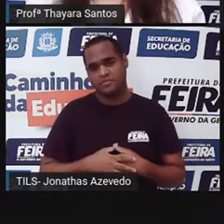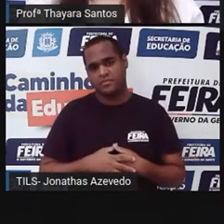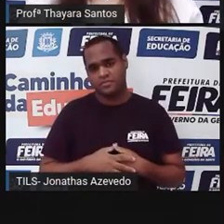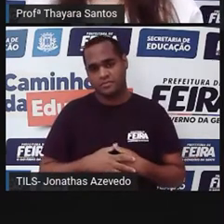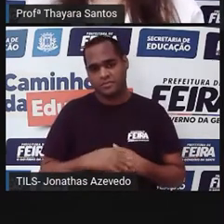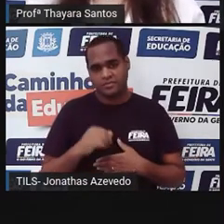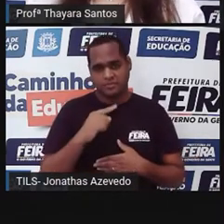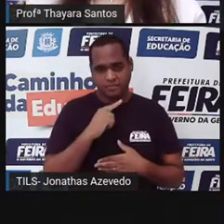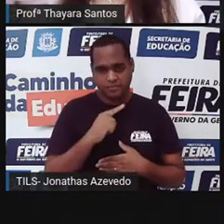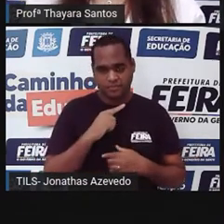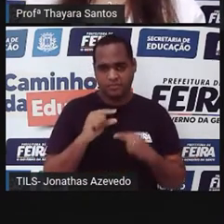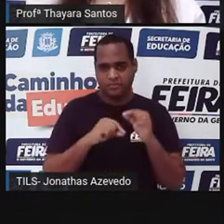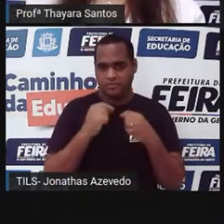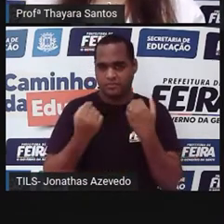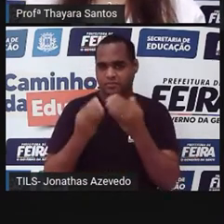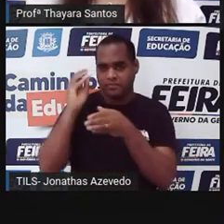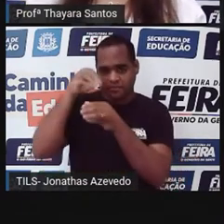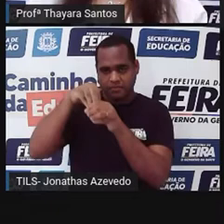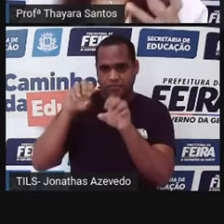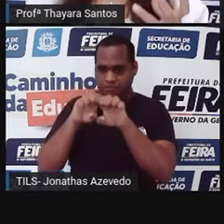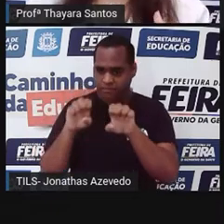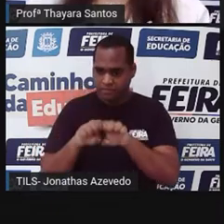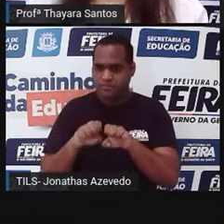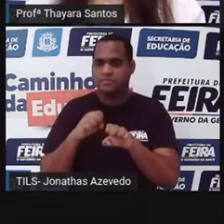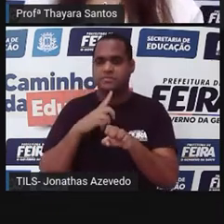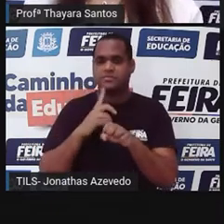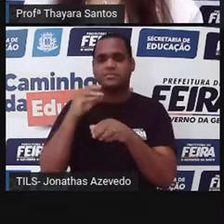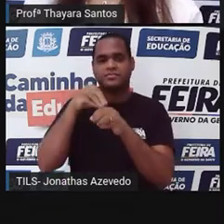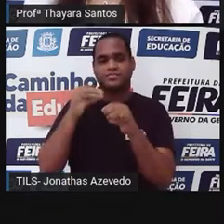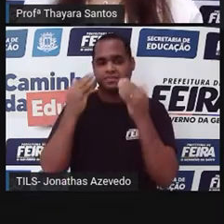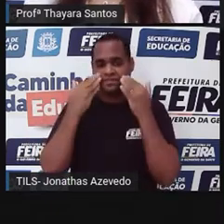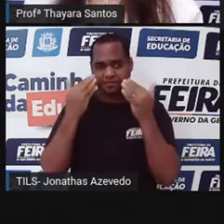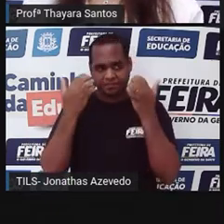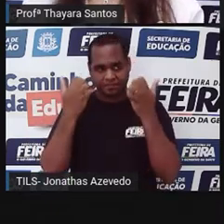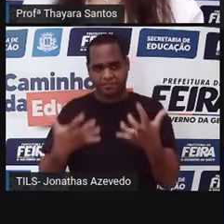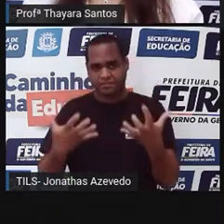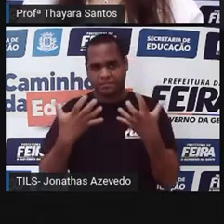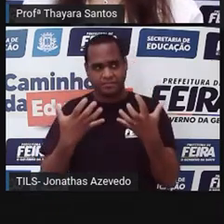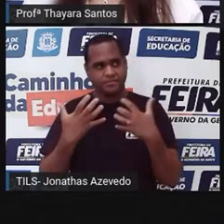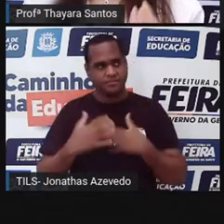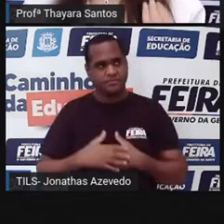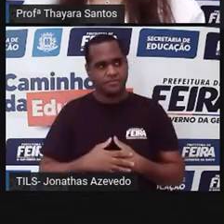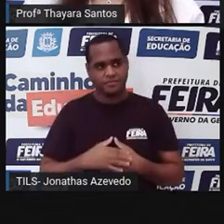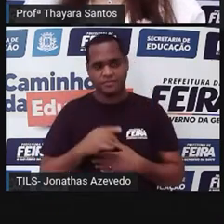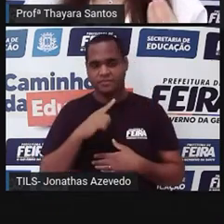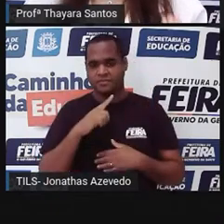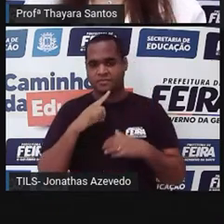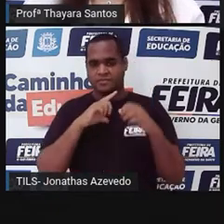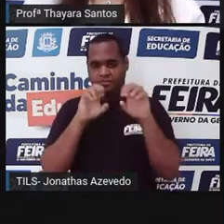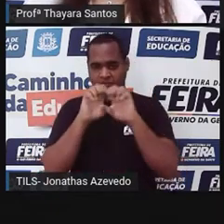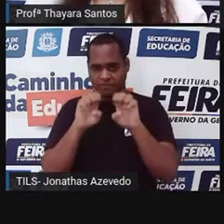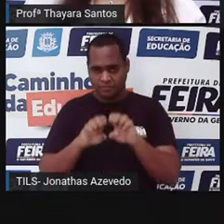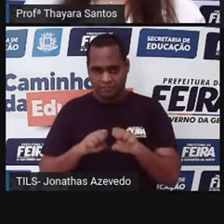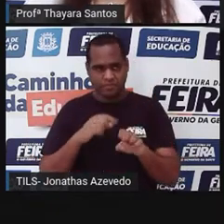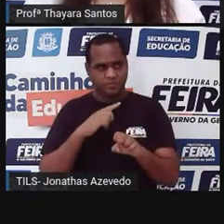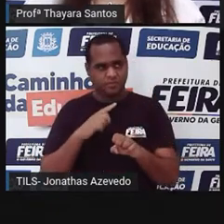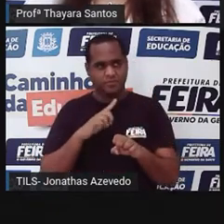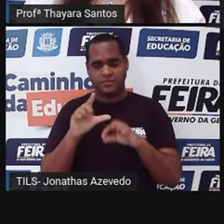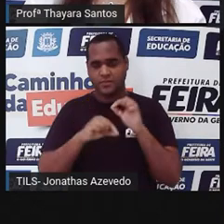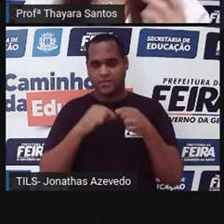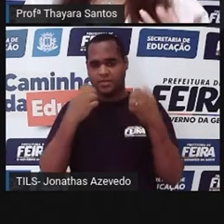Aqui está a estrutura interna deles e eu estou querendo mostrar para vocês aqui a estrutura do sistema ambulacral ou